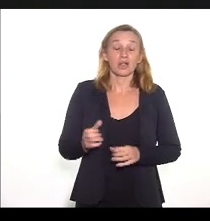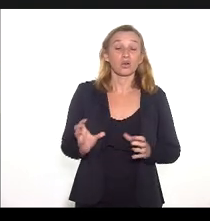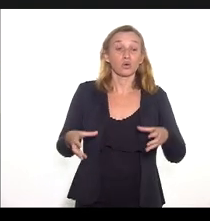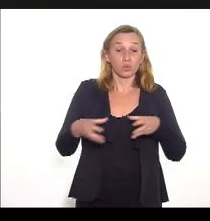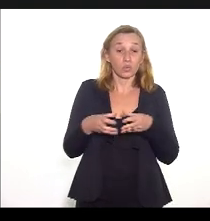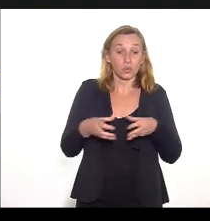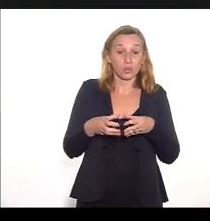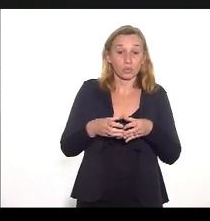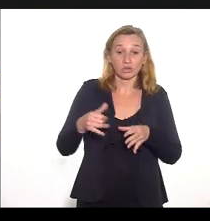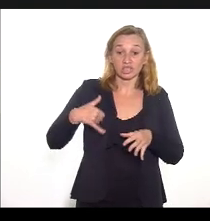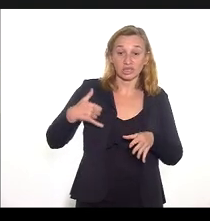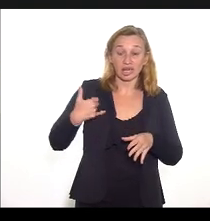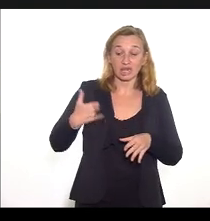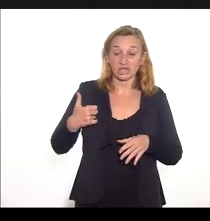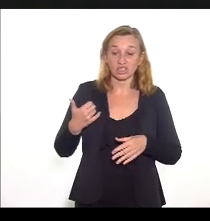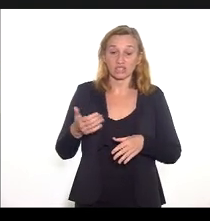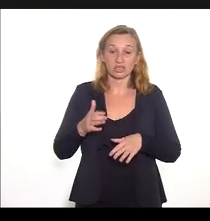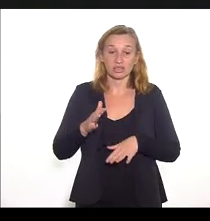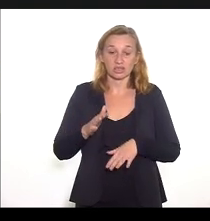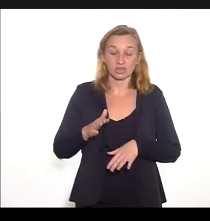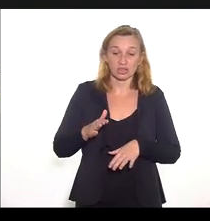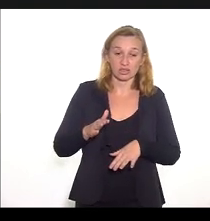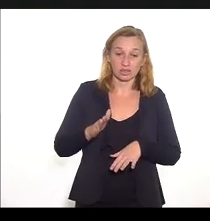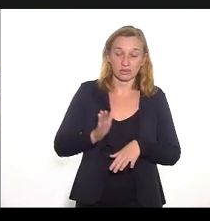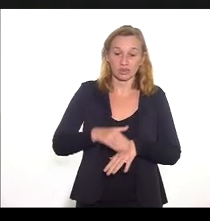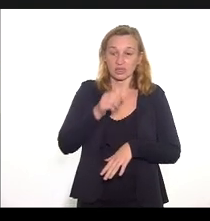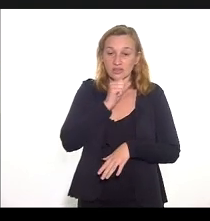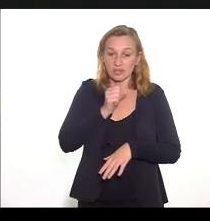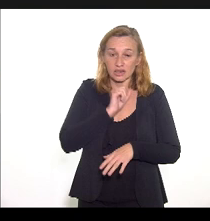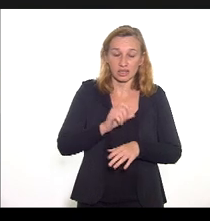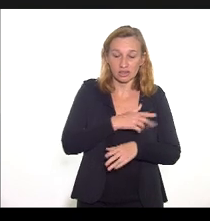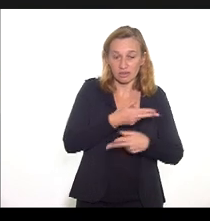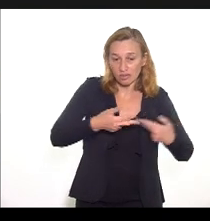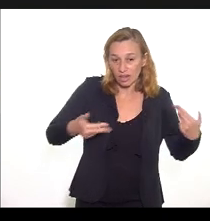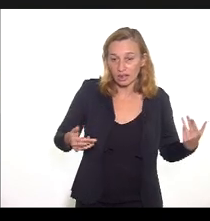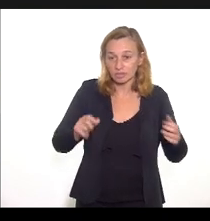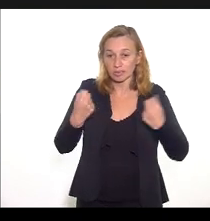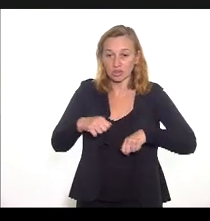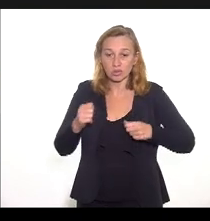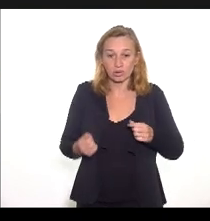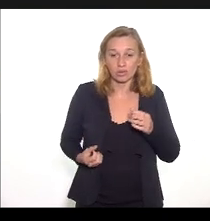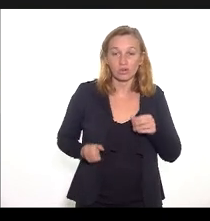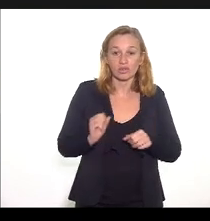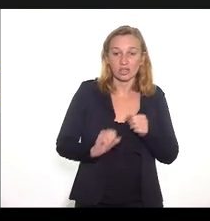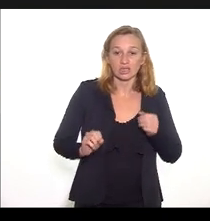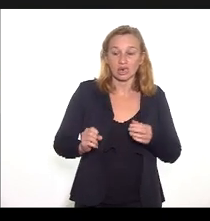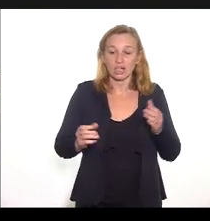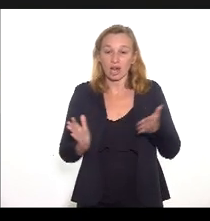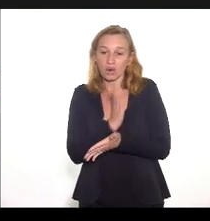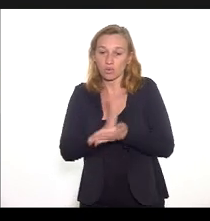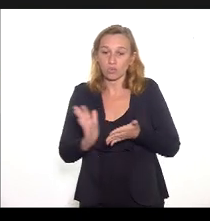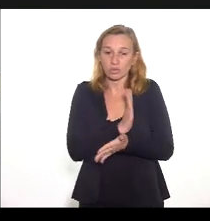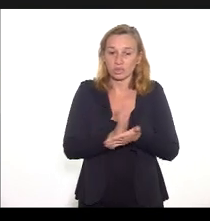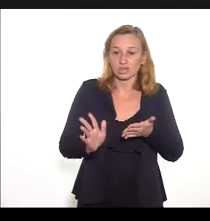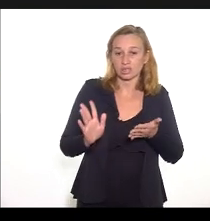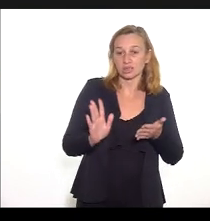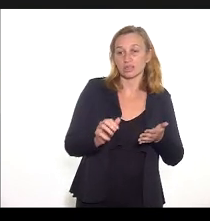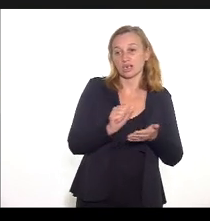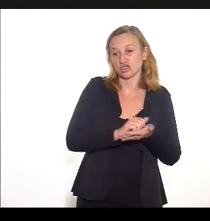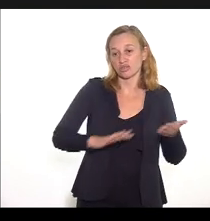idade avançada, onde metade do contingente precisou, em algum momento, realizar parte de suas atividades de forma remota.